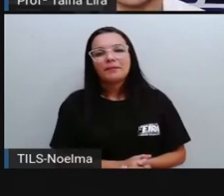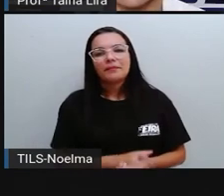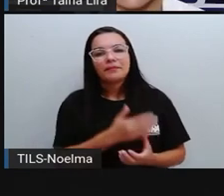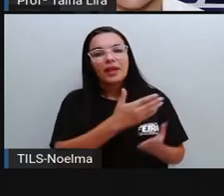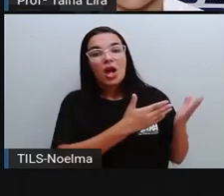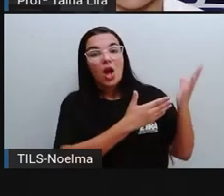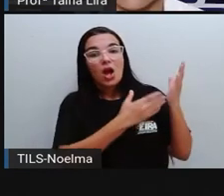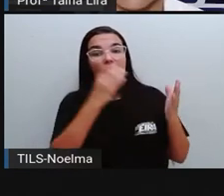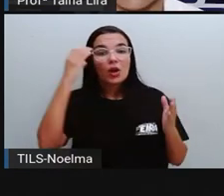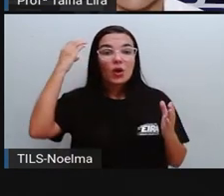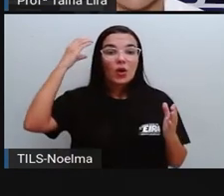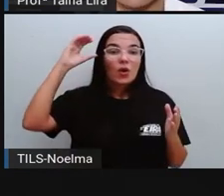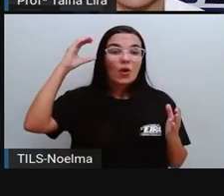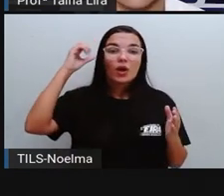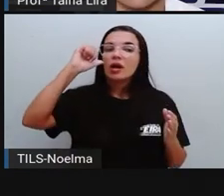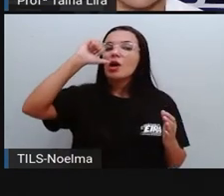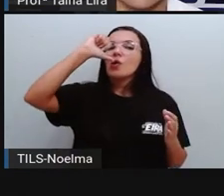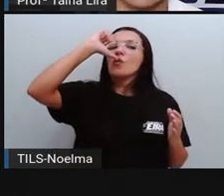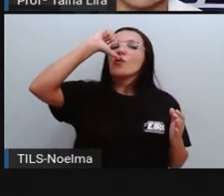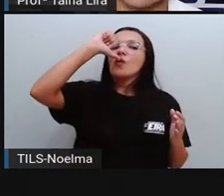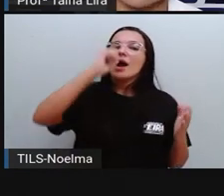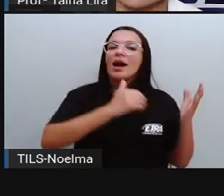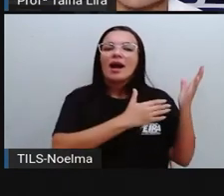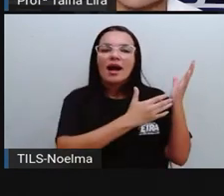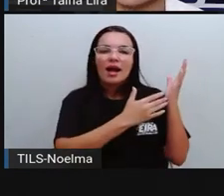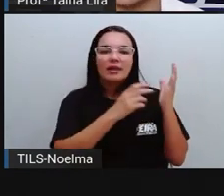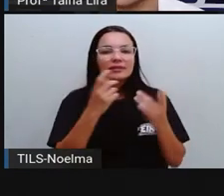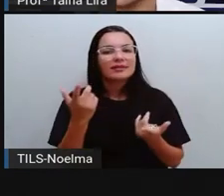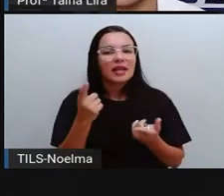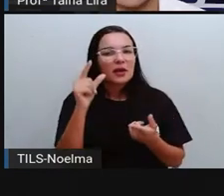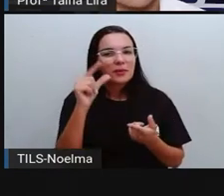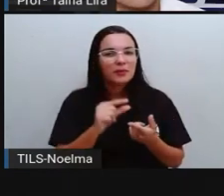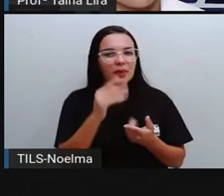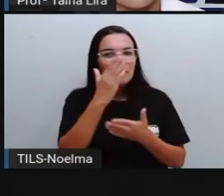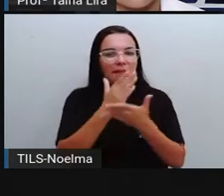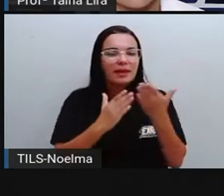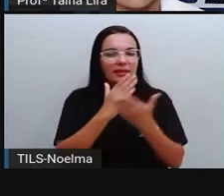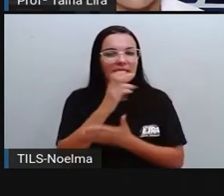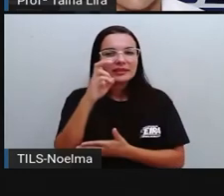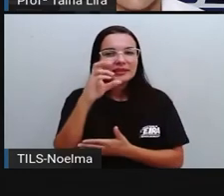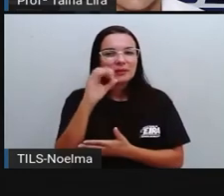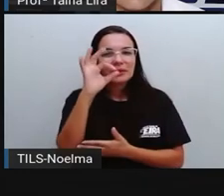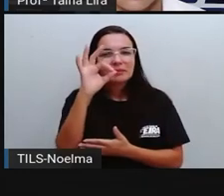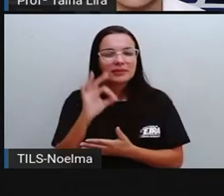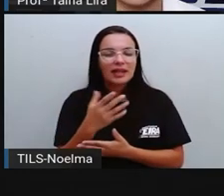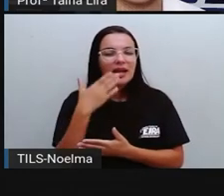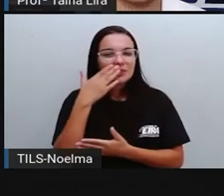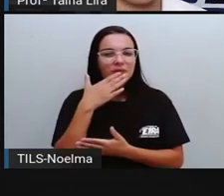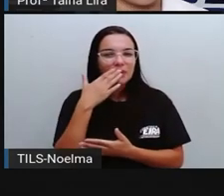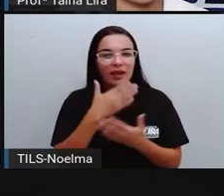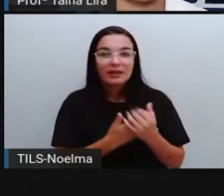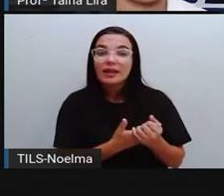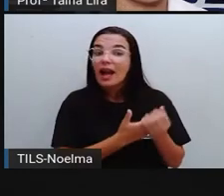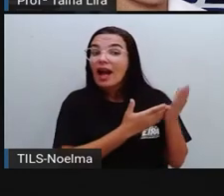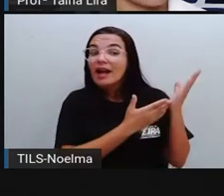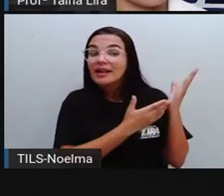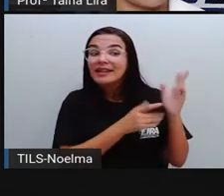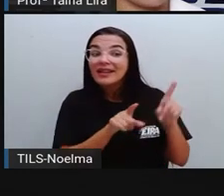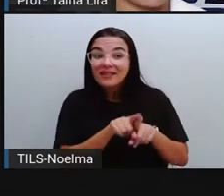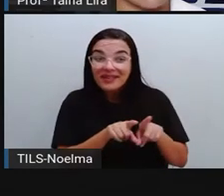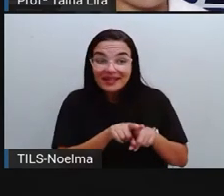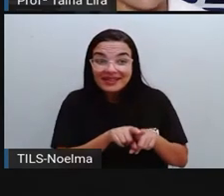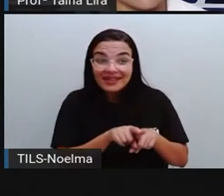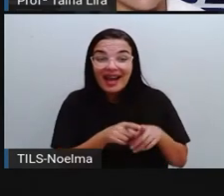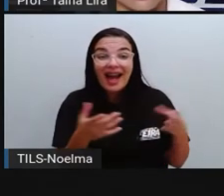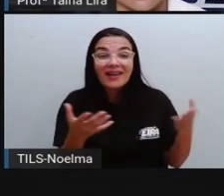Da Coca-Cola, ó. Com menos 50% de açúcares. E a campanha do agasalho,